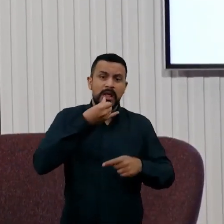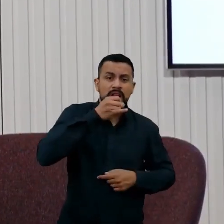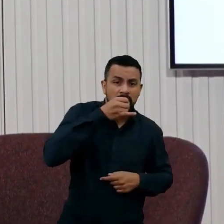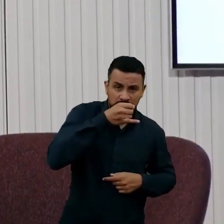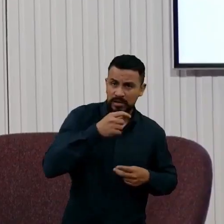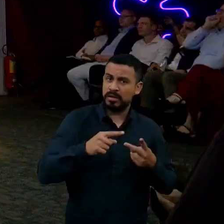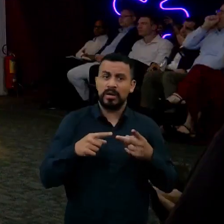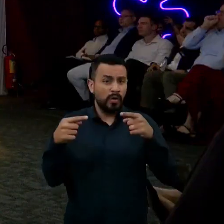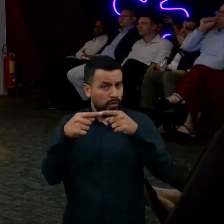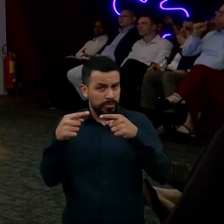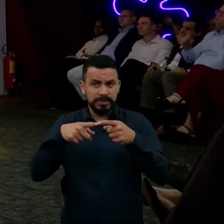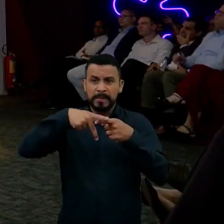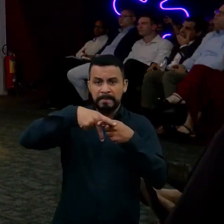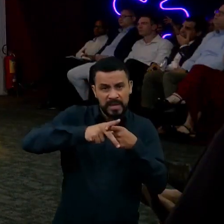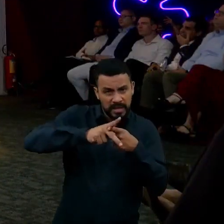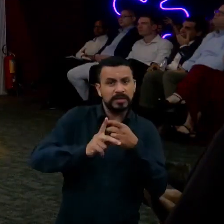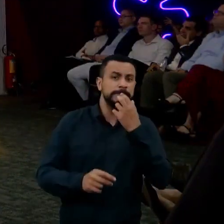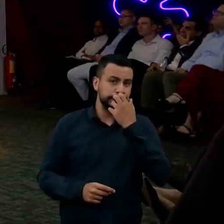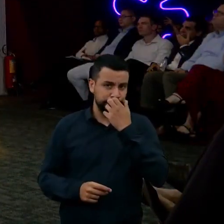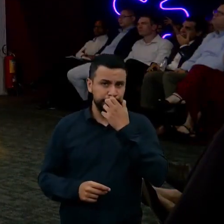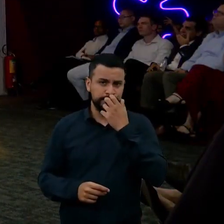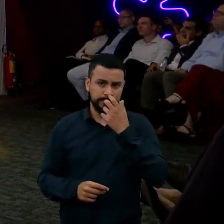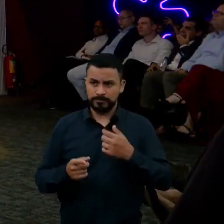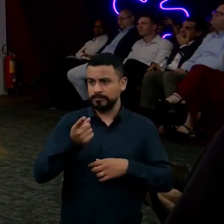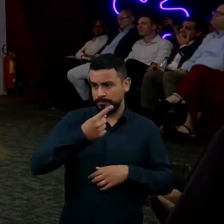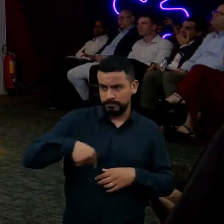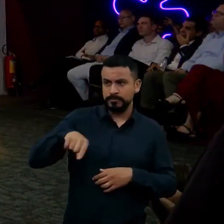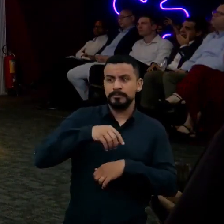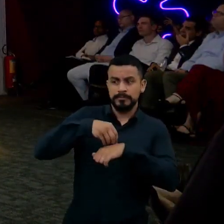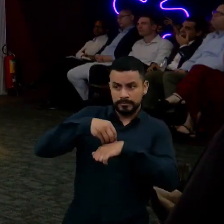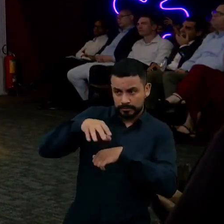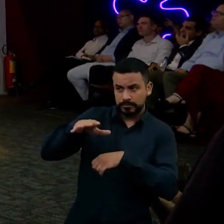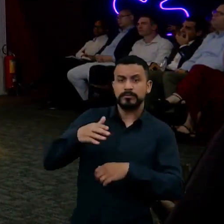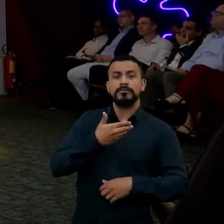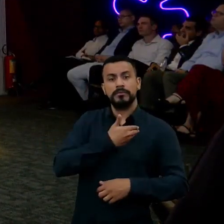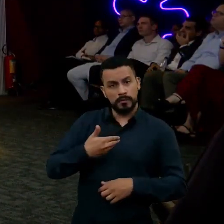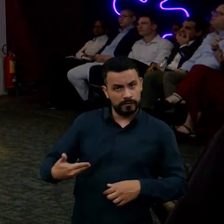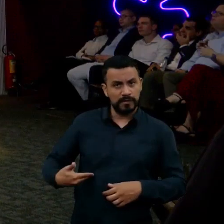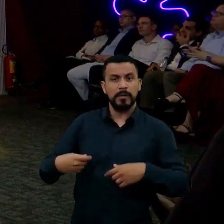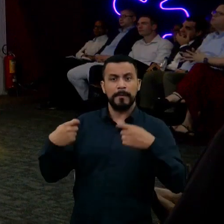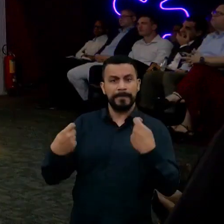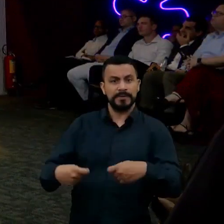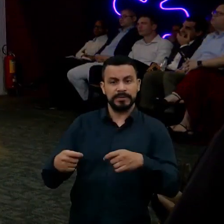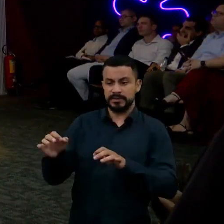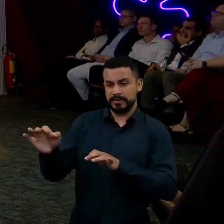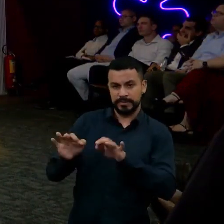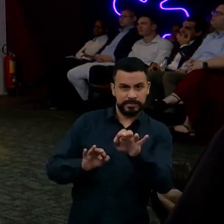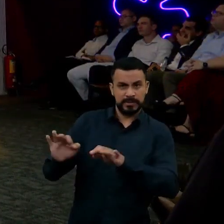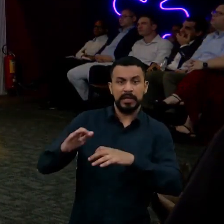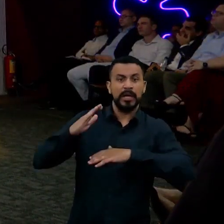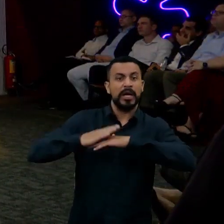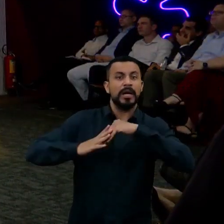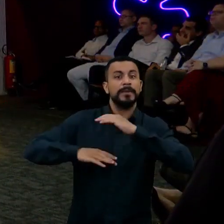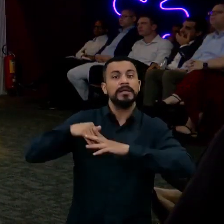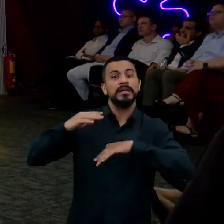Então, nós recomendamos que os governos desenvolvam habilidades necessárias naquele momento